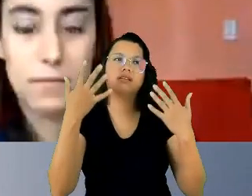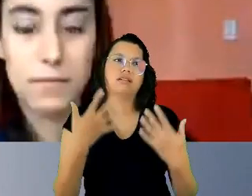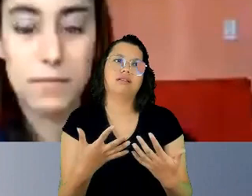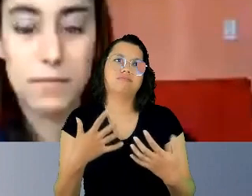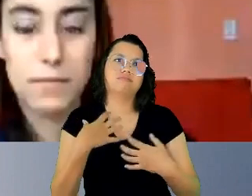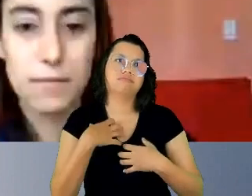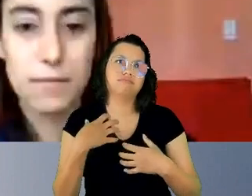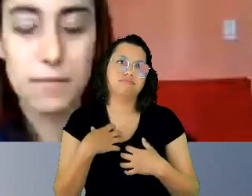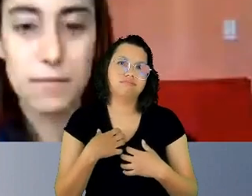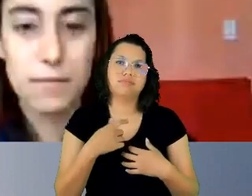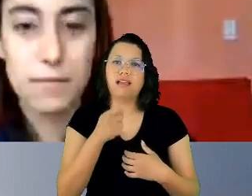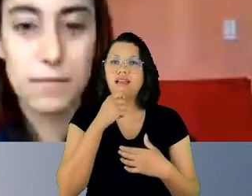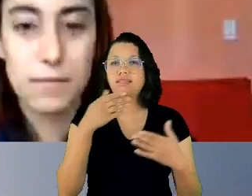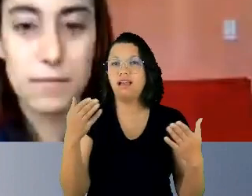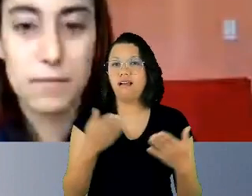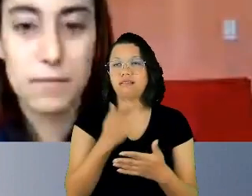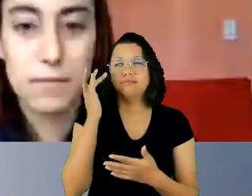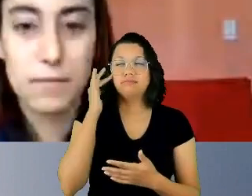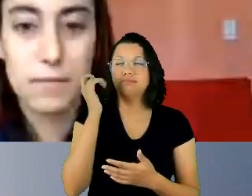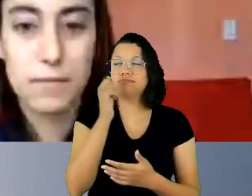magistratura brasileira perdeu